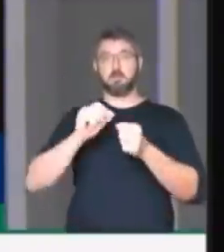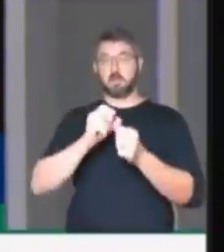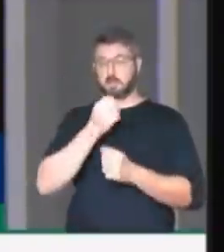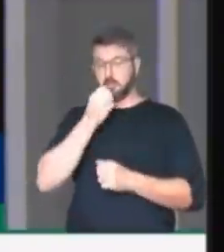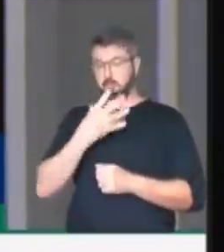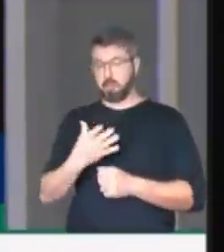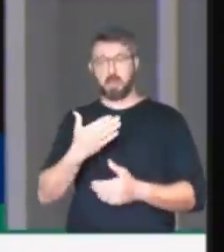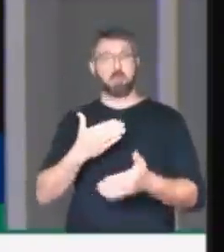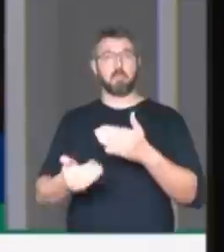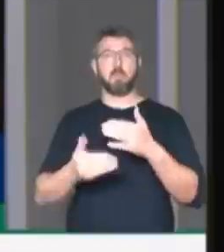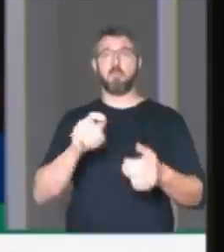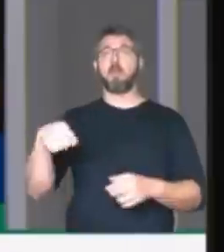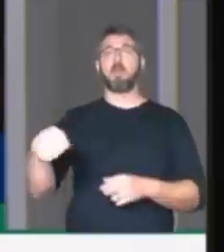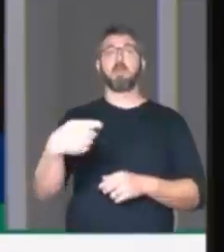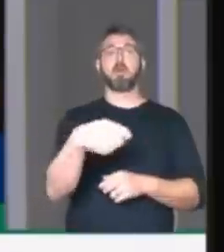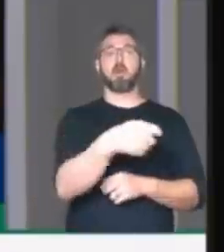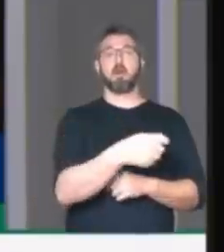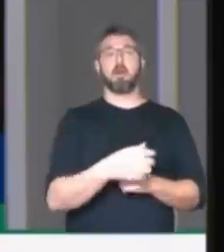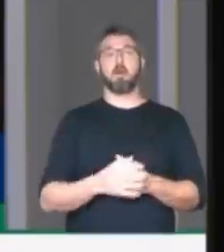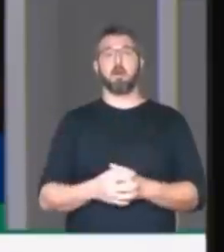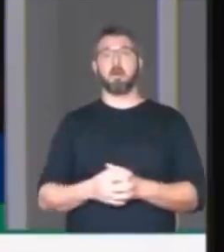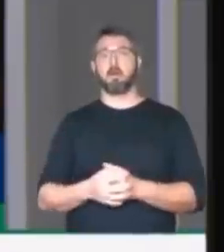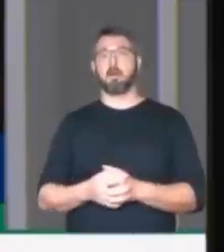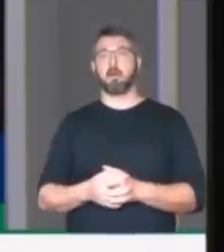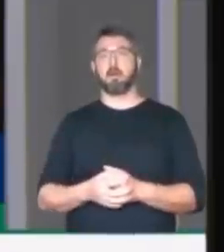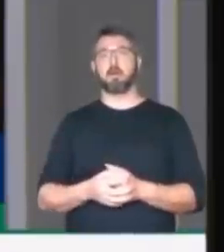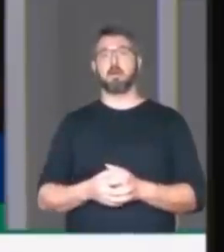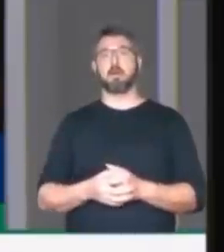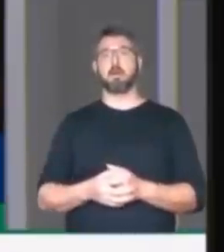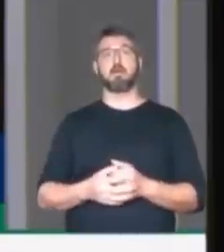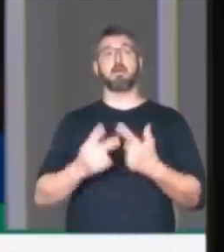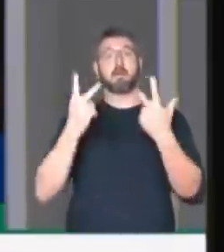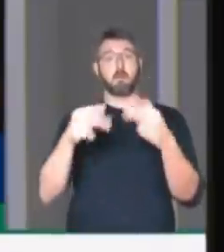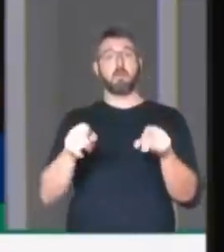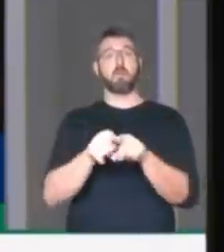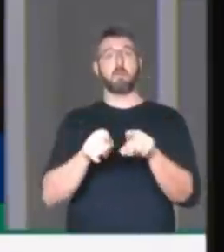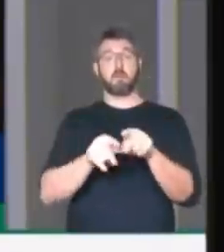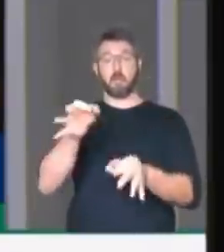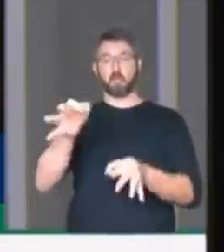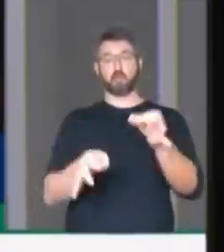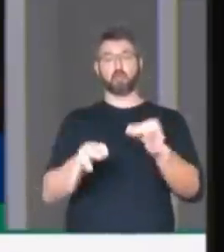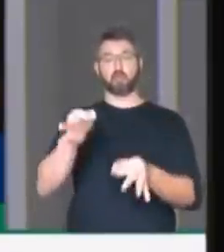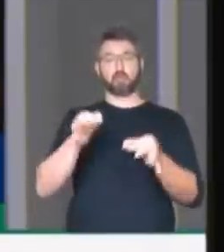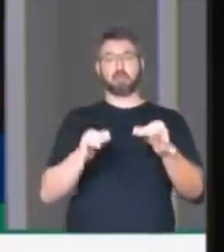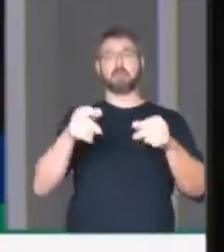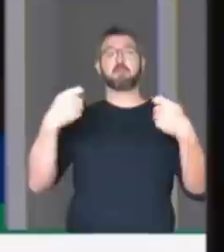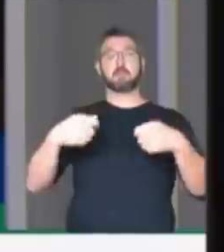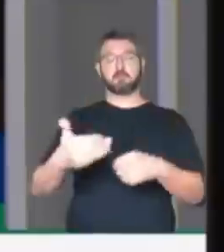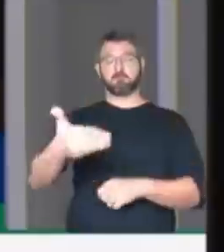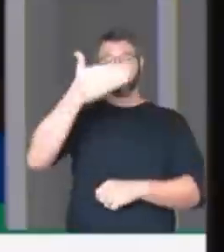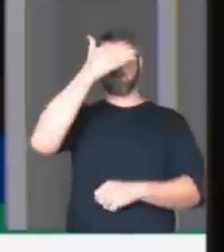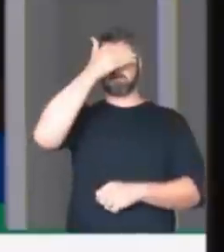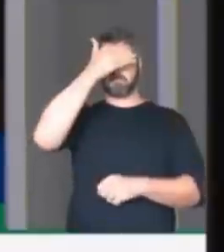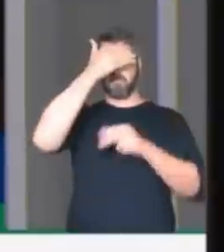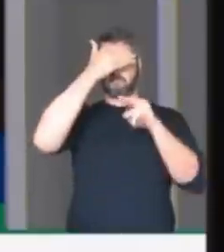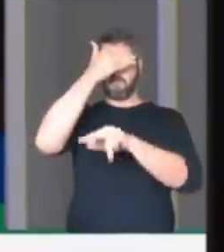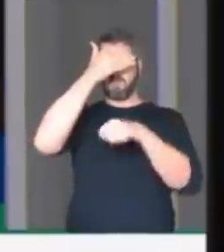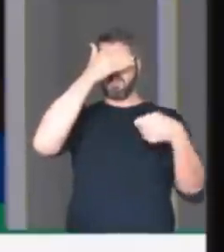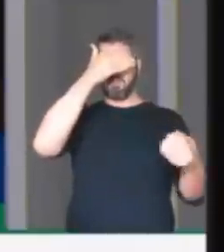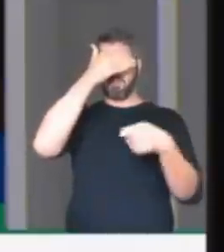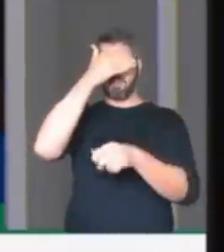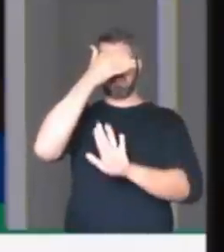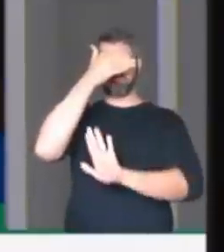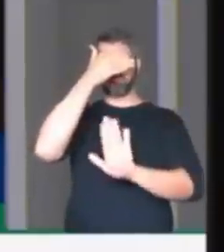sem olhar a quem? Assim como a justiça deve julgar, sem ver quem julga